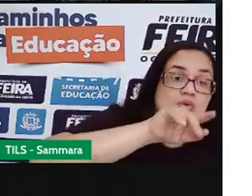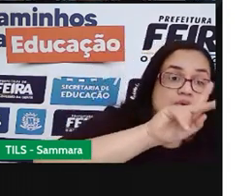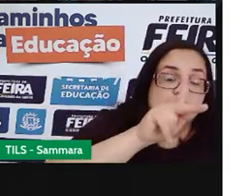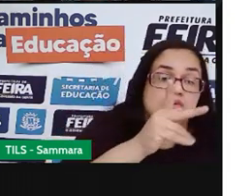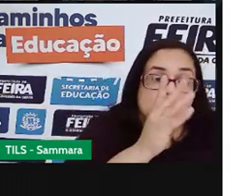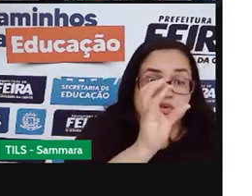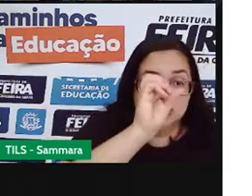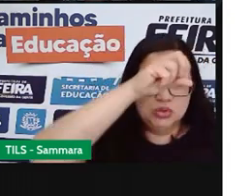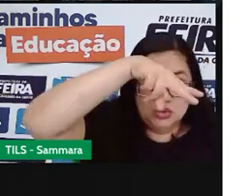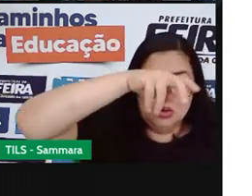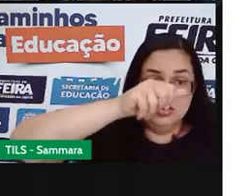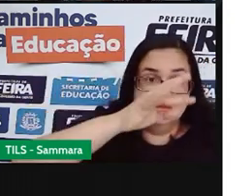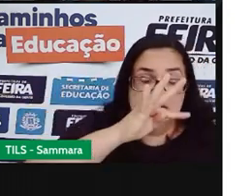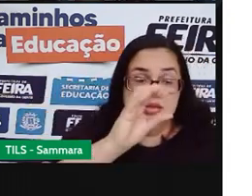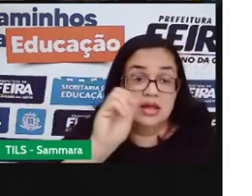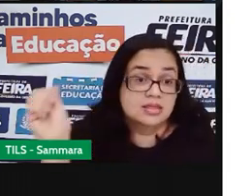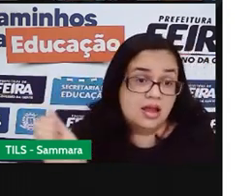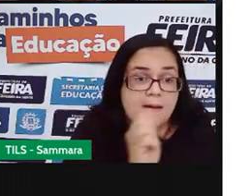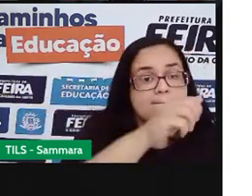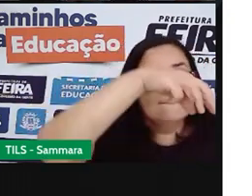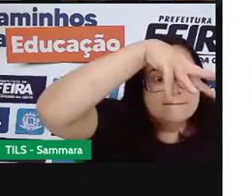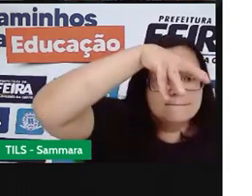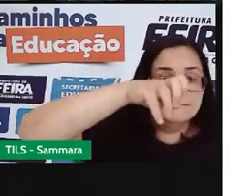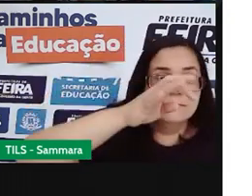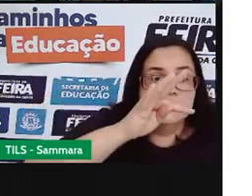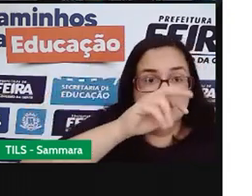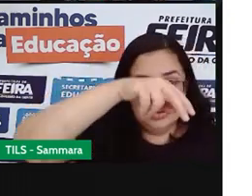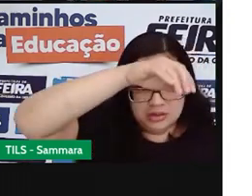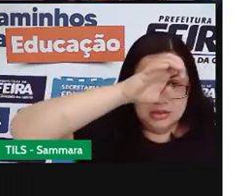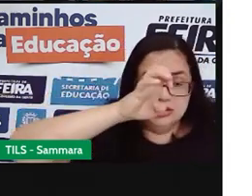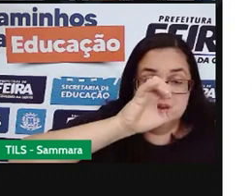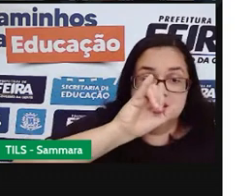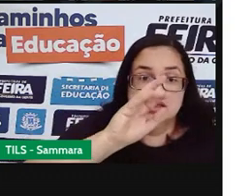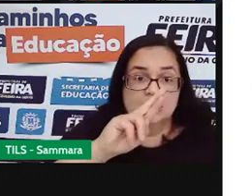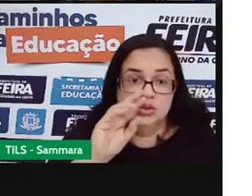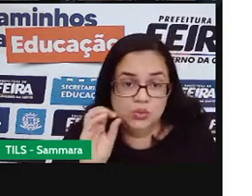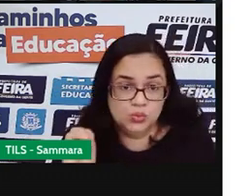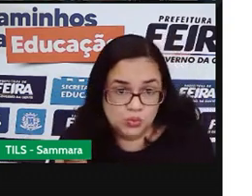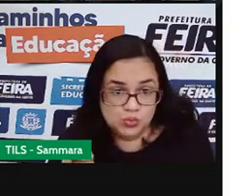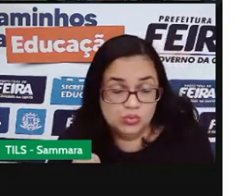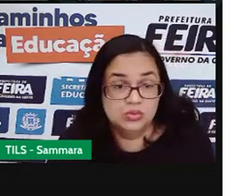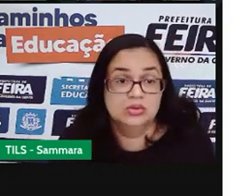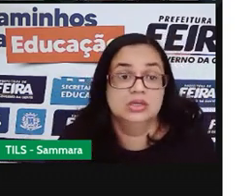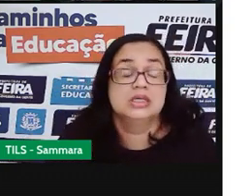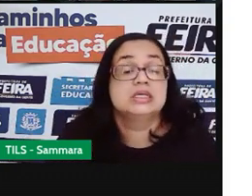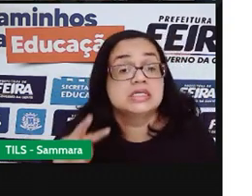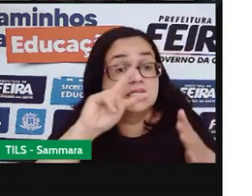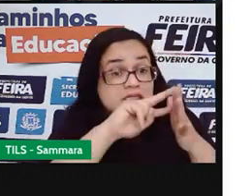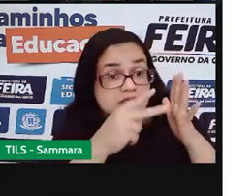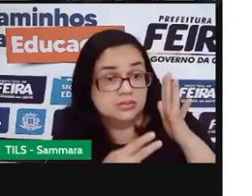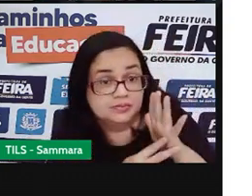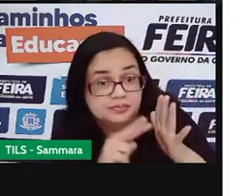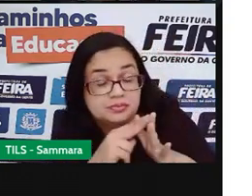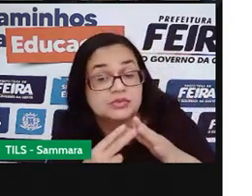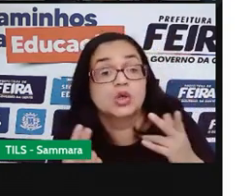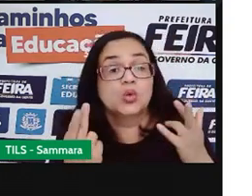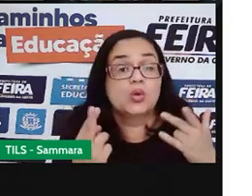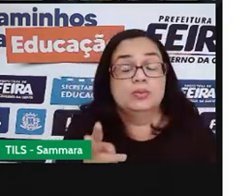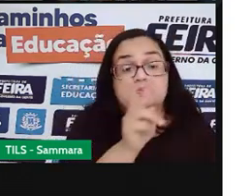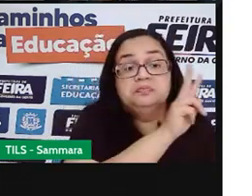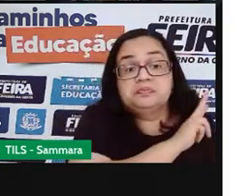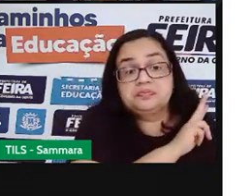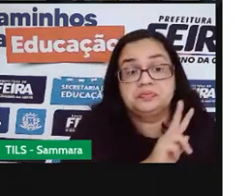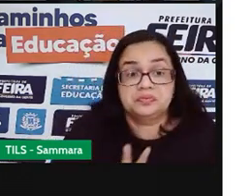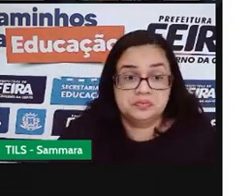o Edil Edivaldo Lima, o Edil Fernando Torres, significa vereador,